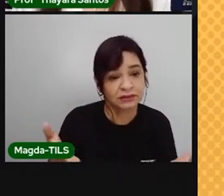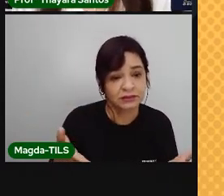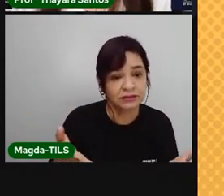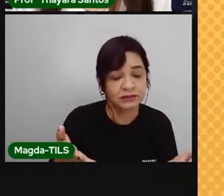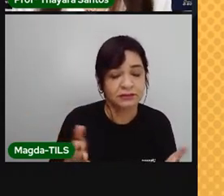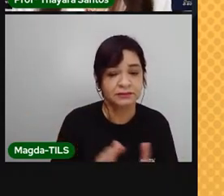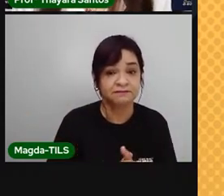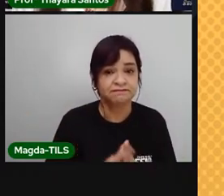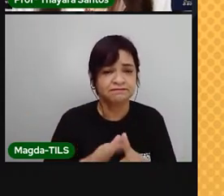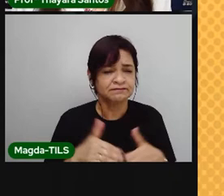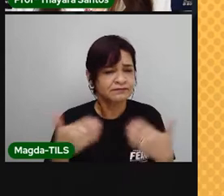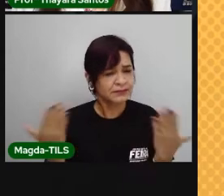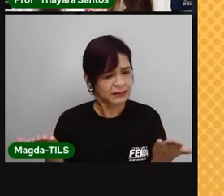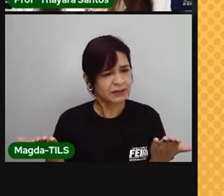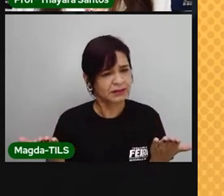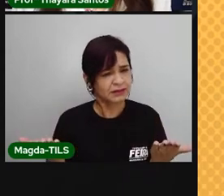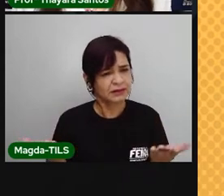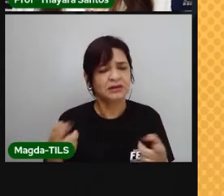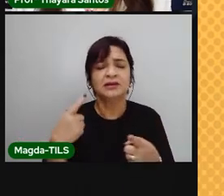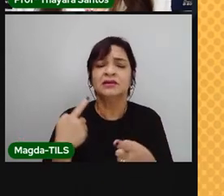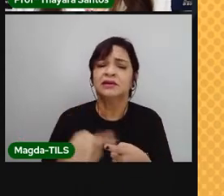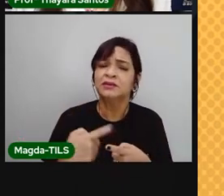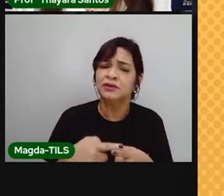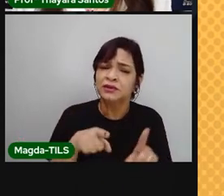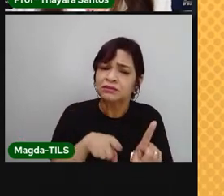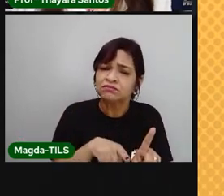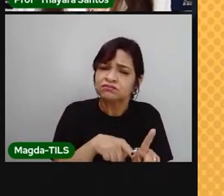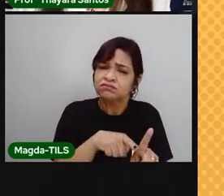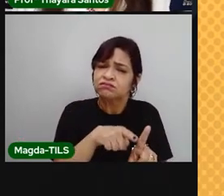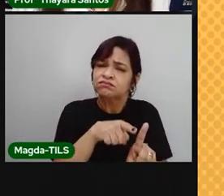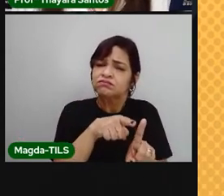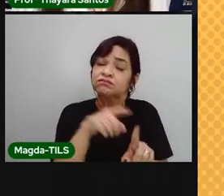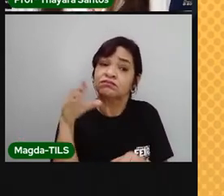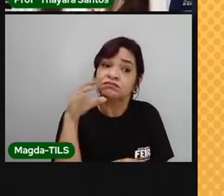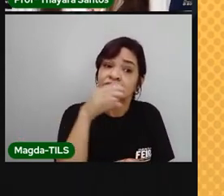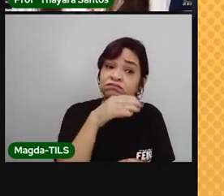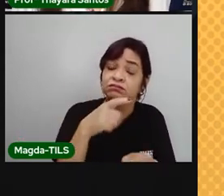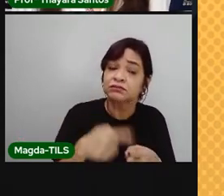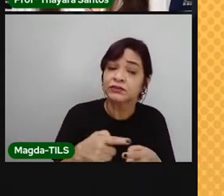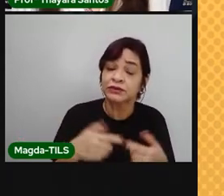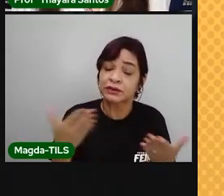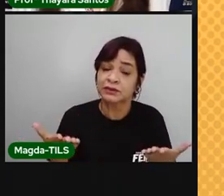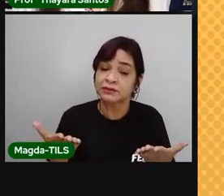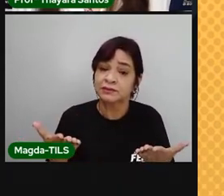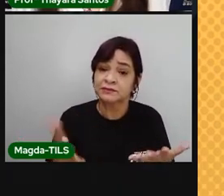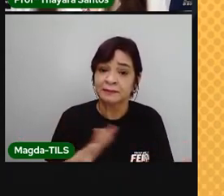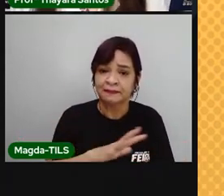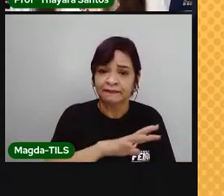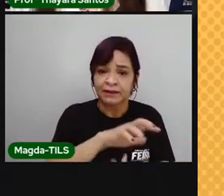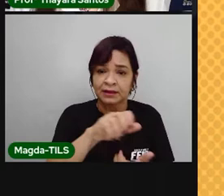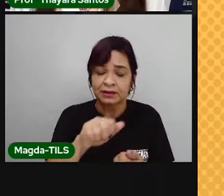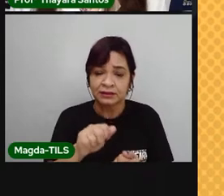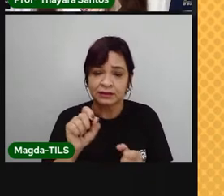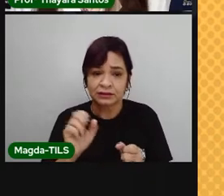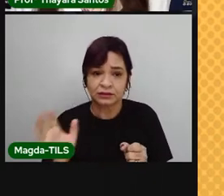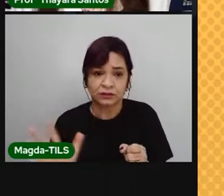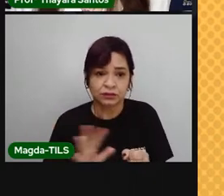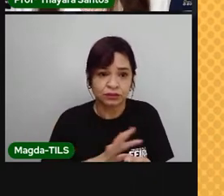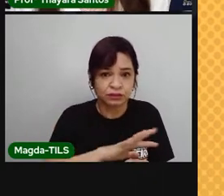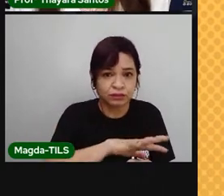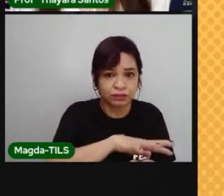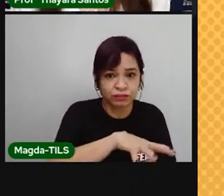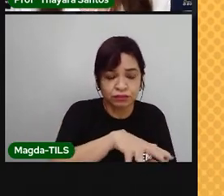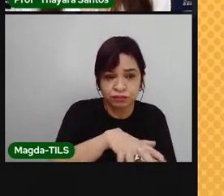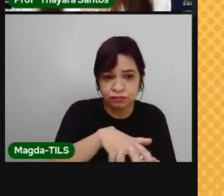Mas, por que a temperatura do planeta aumentou? A Terra é envolvida pela atmosfera, uma camada